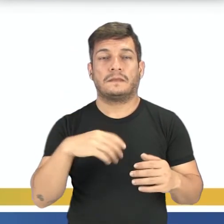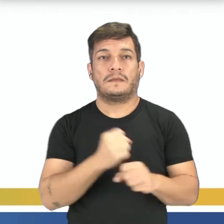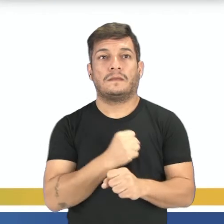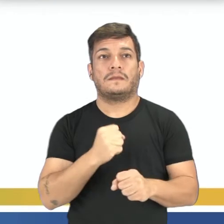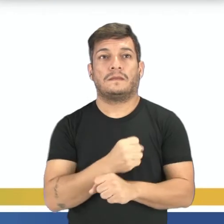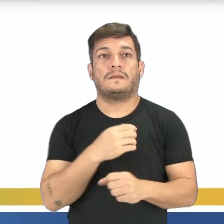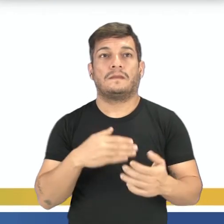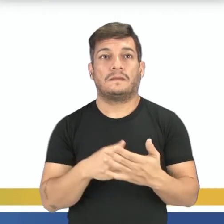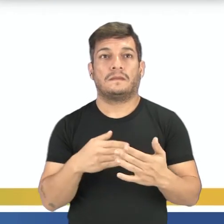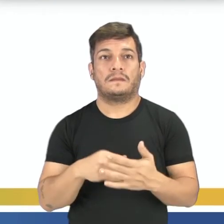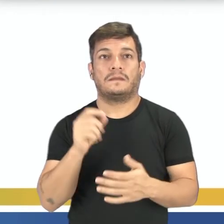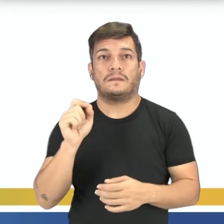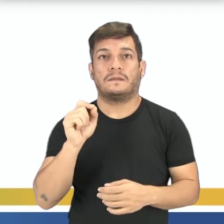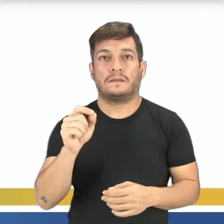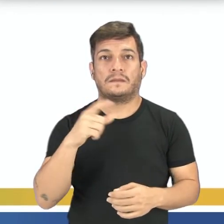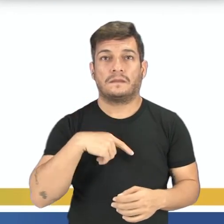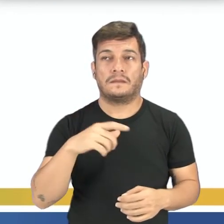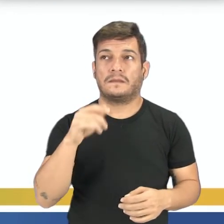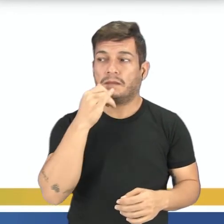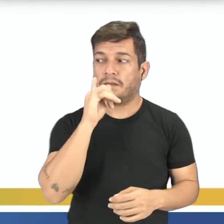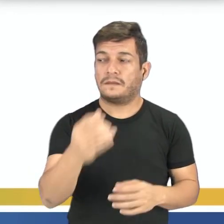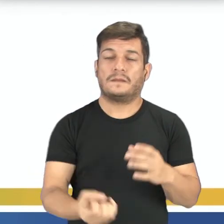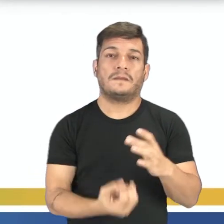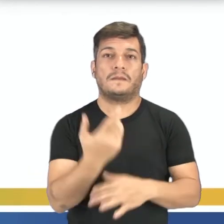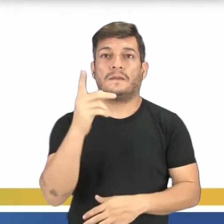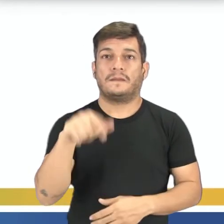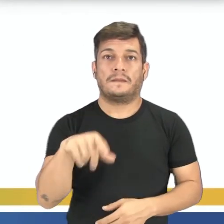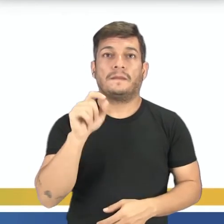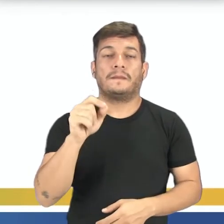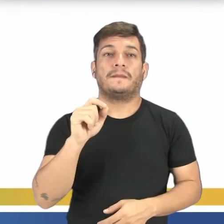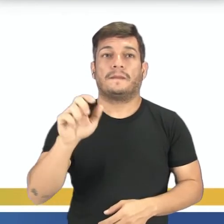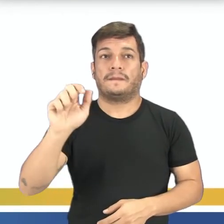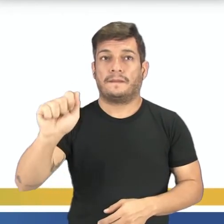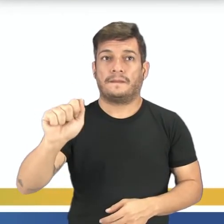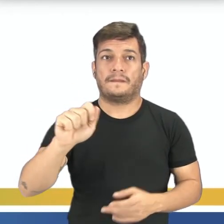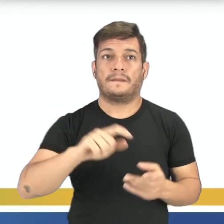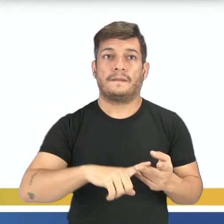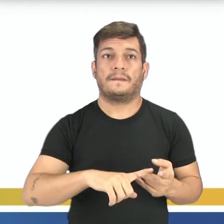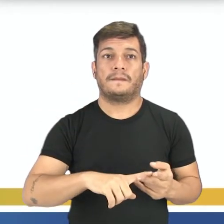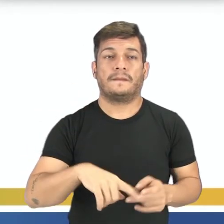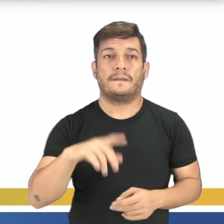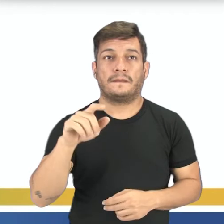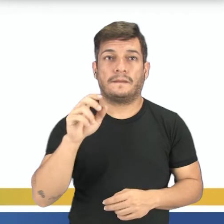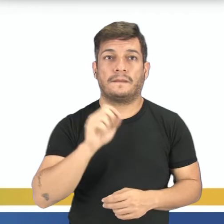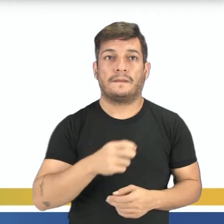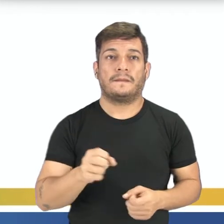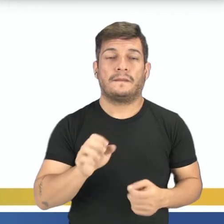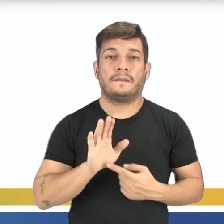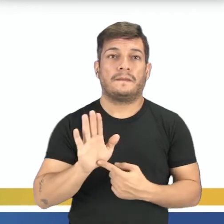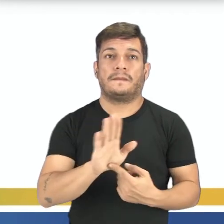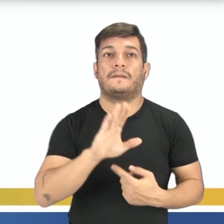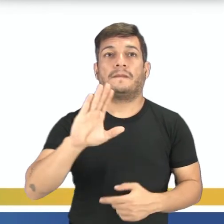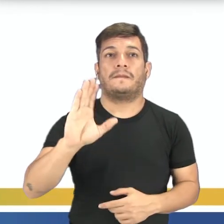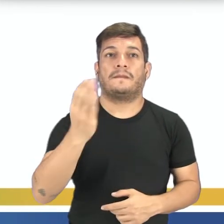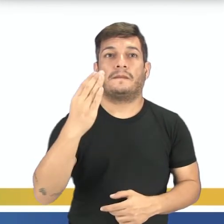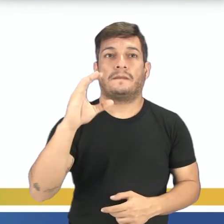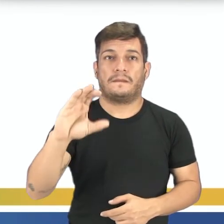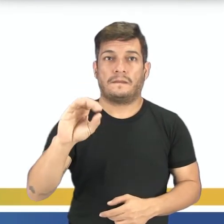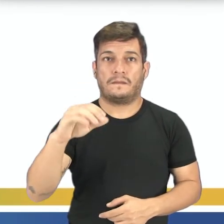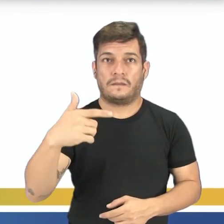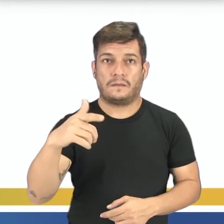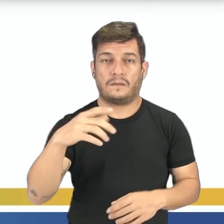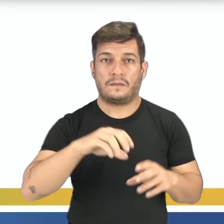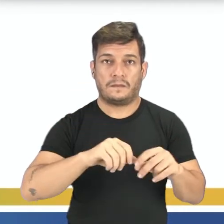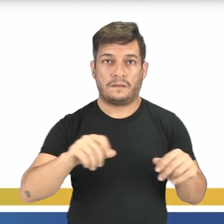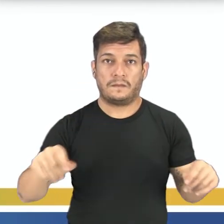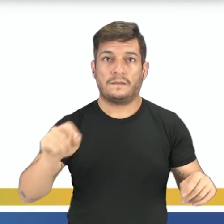para a produção de energia é alternativa A, a emissão de CO2 na atmosfera